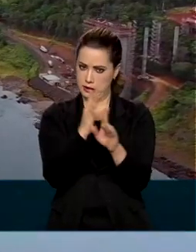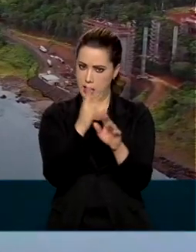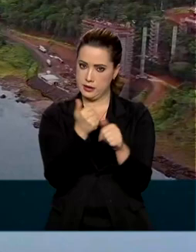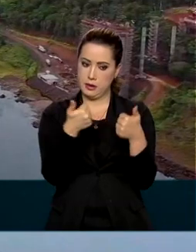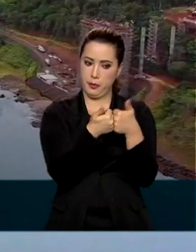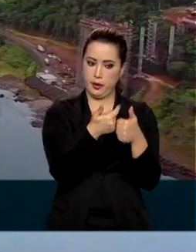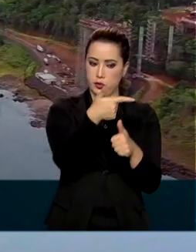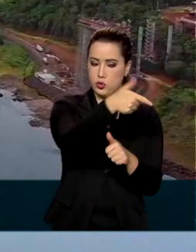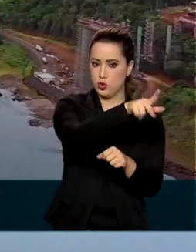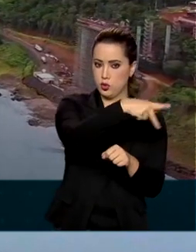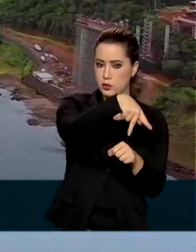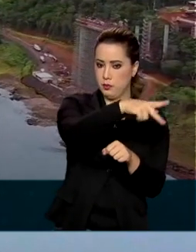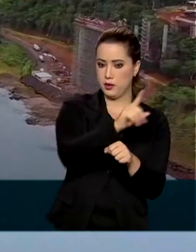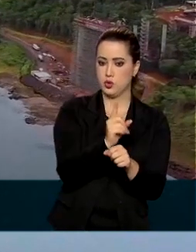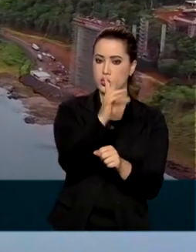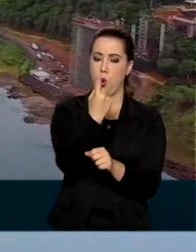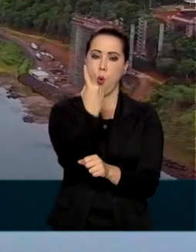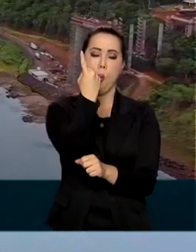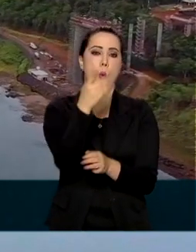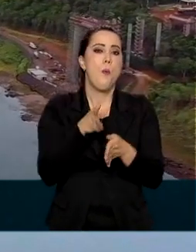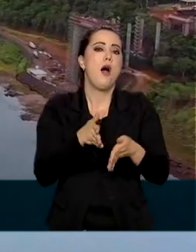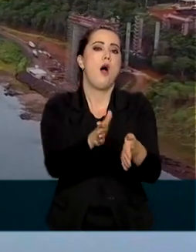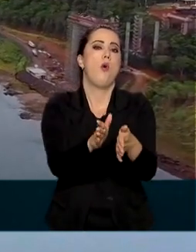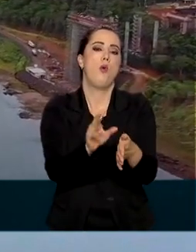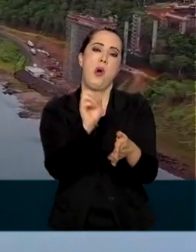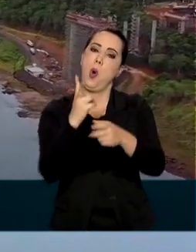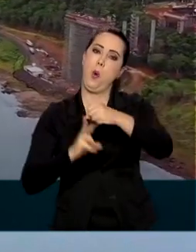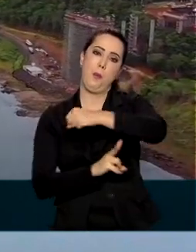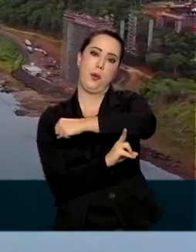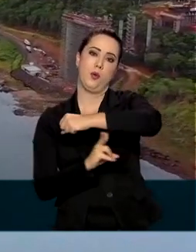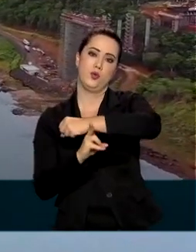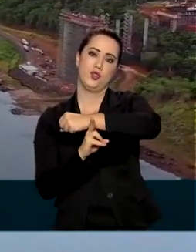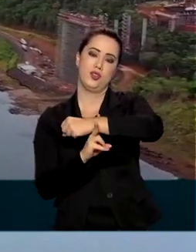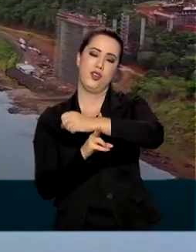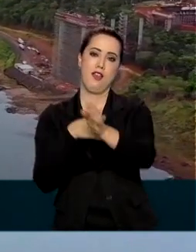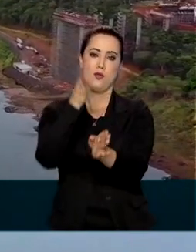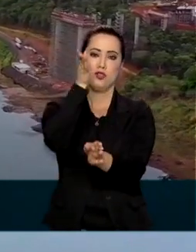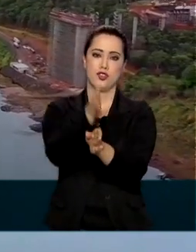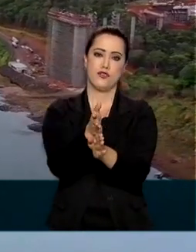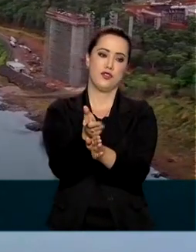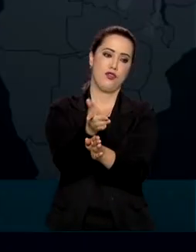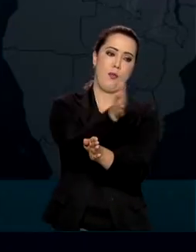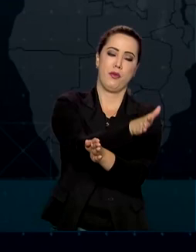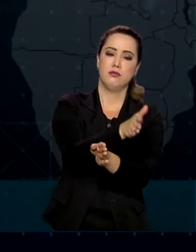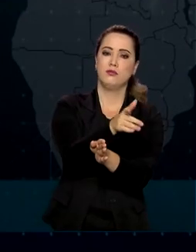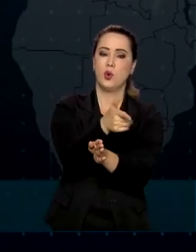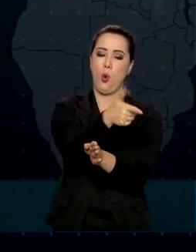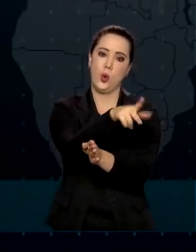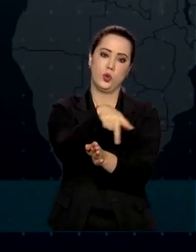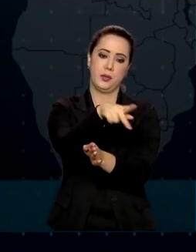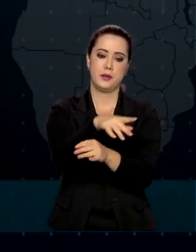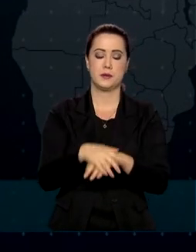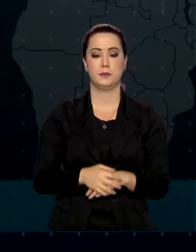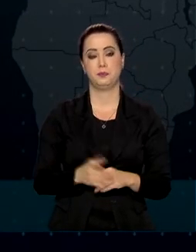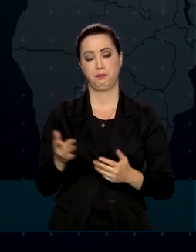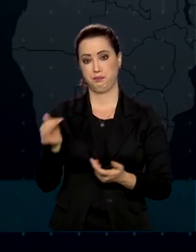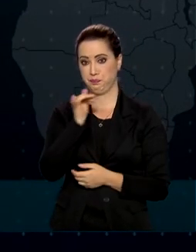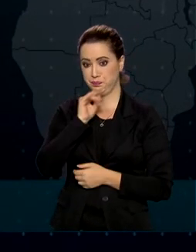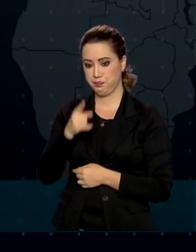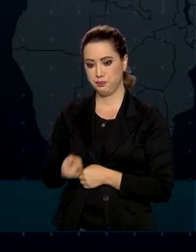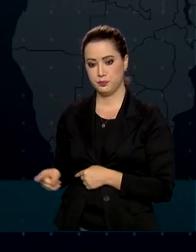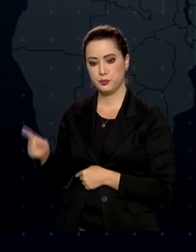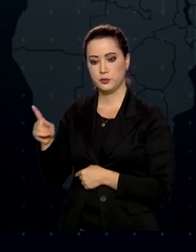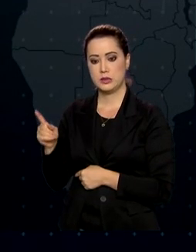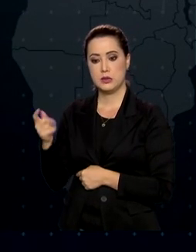vezes têm apenas uma rua ou uma ponte, fazendo a divisa com o país vizinho. No Rio Grande do Sul, por exemplo,